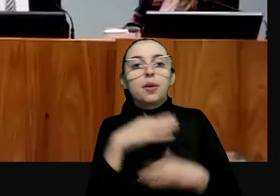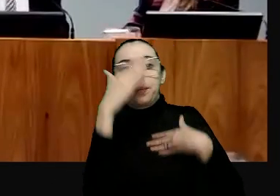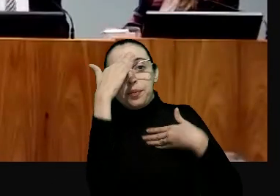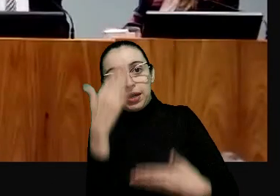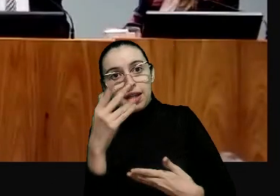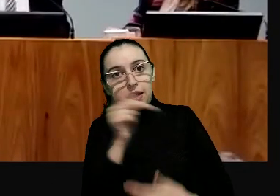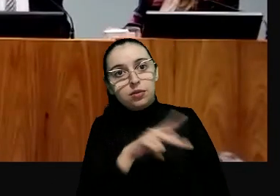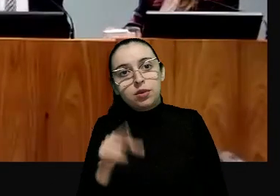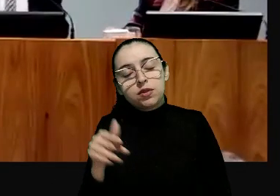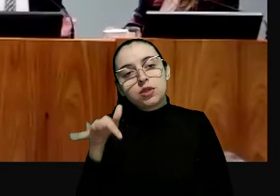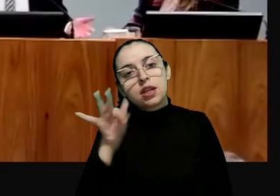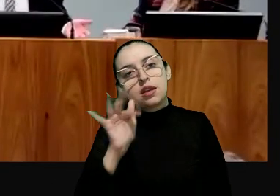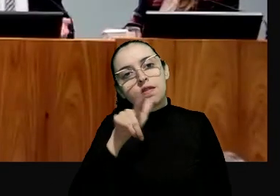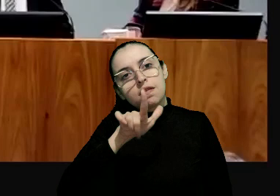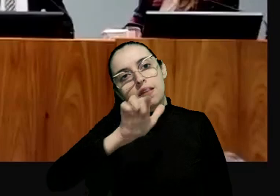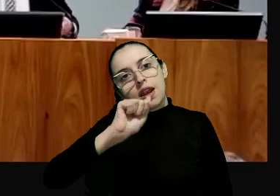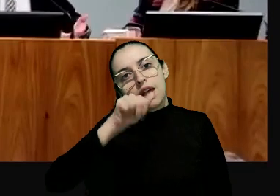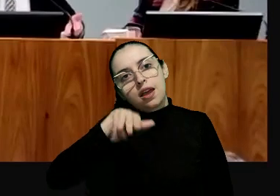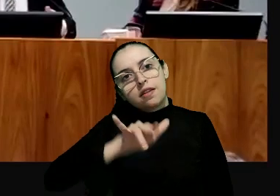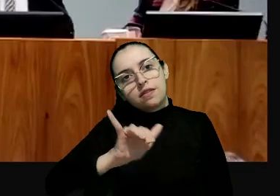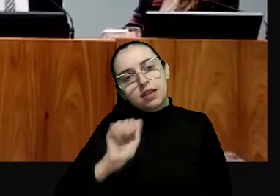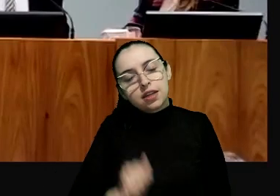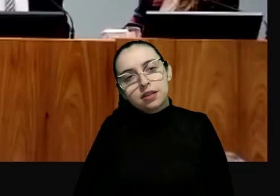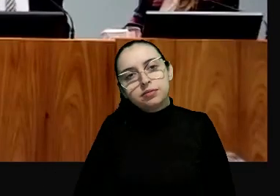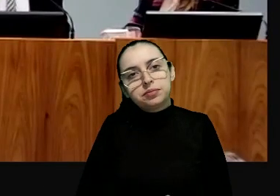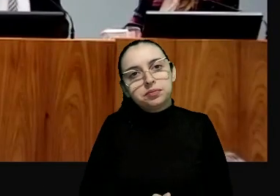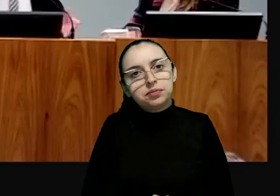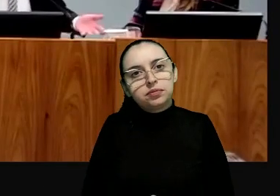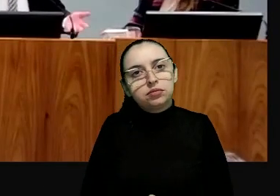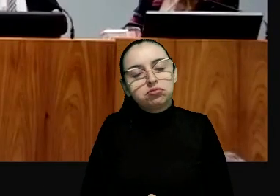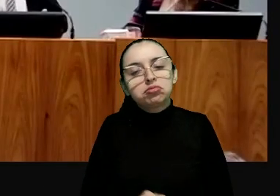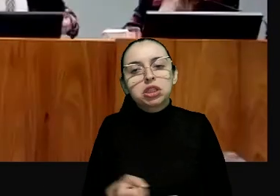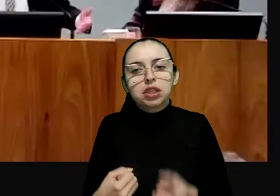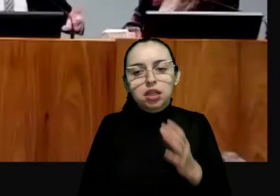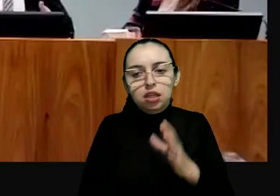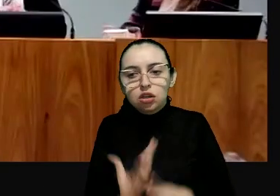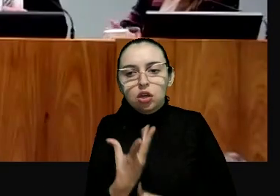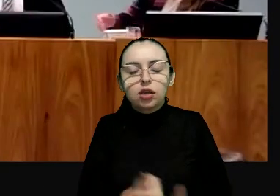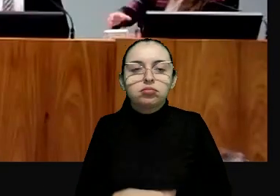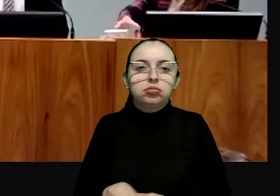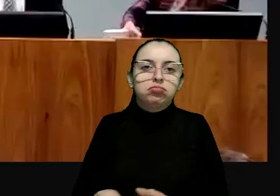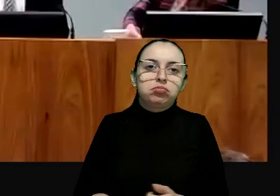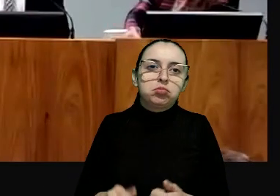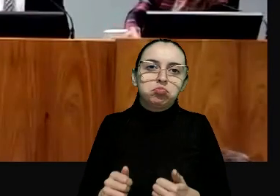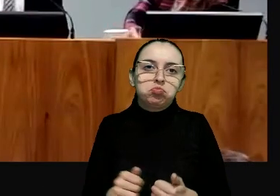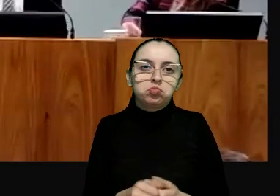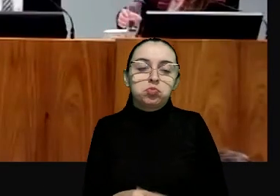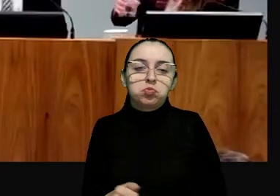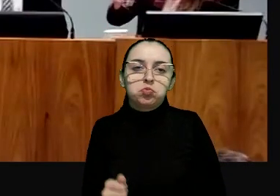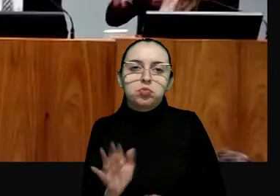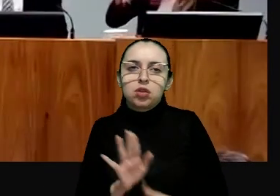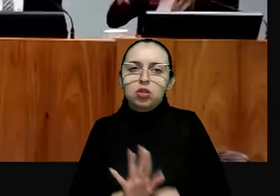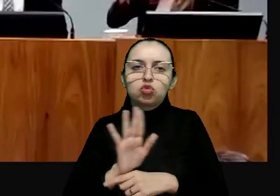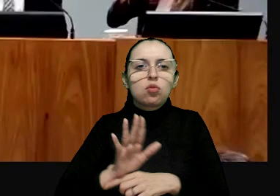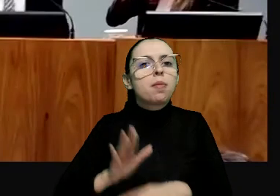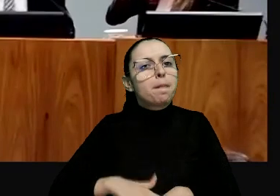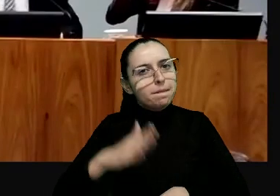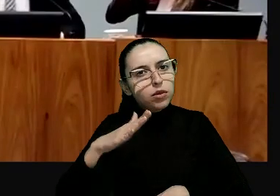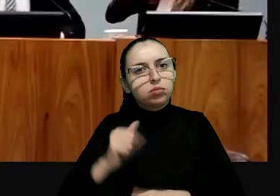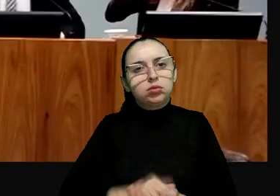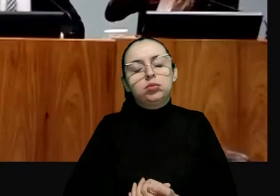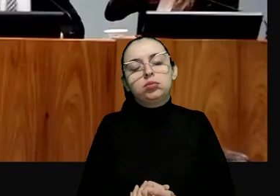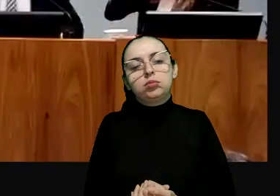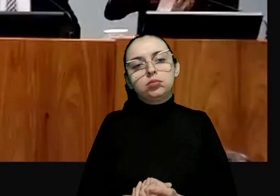Flávia Gilvezan, que propiciou isso, contribuiu muito para que esse momento ocorresse.